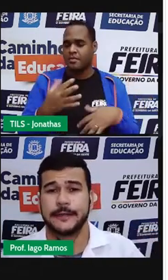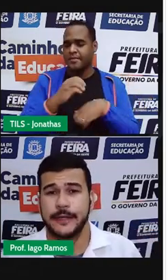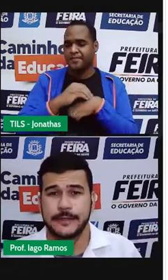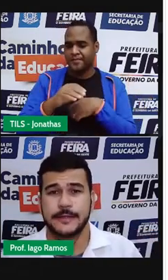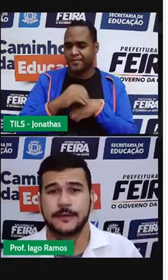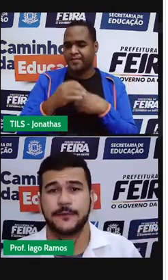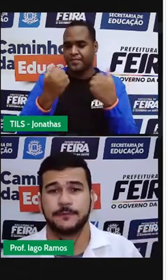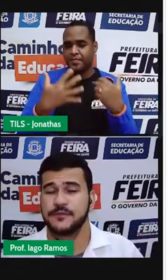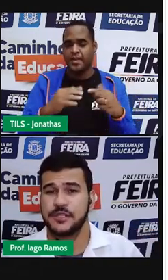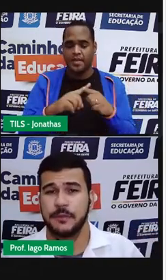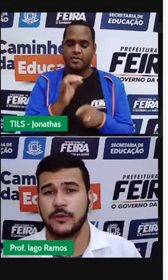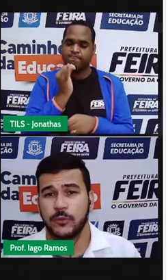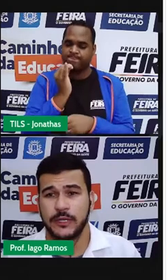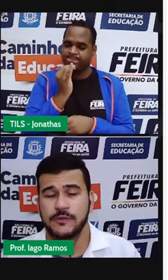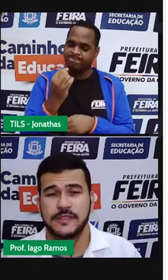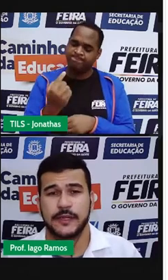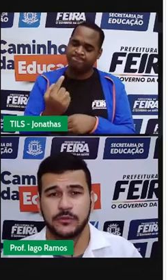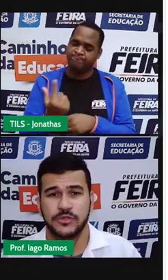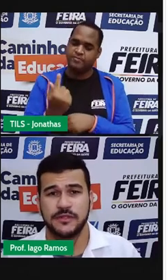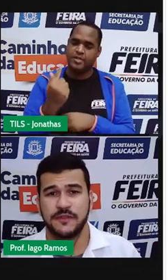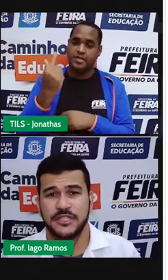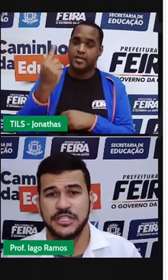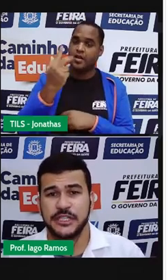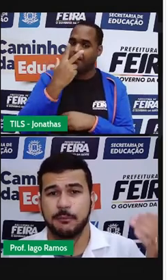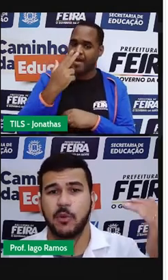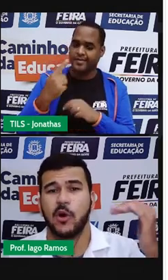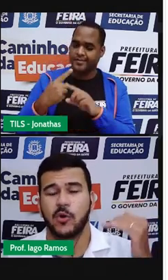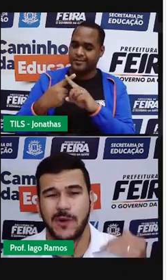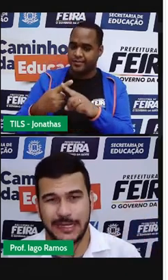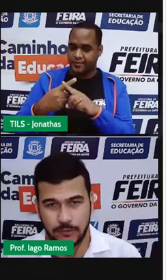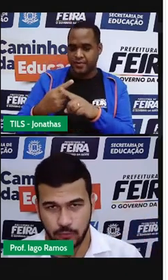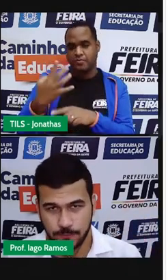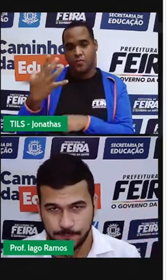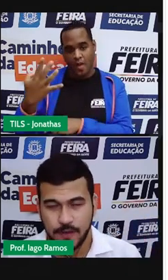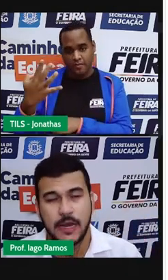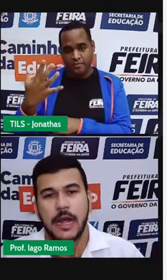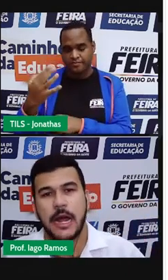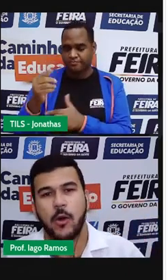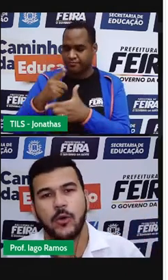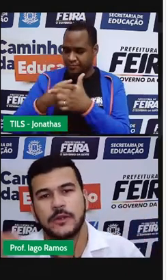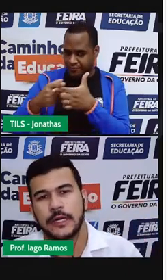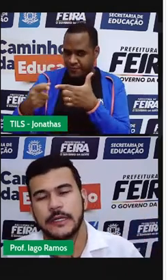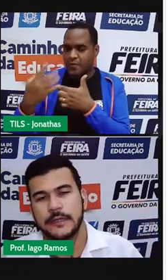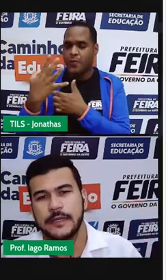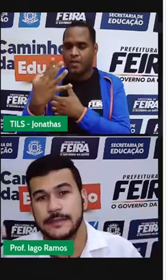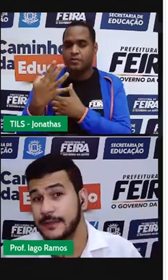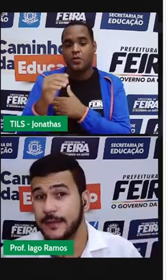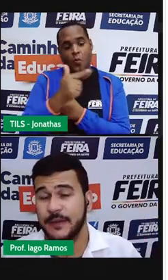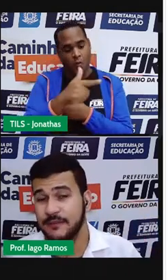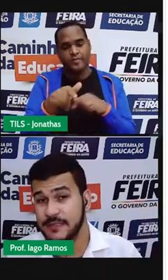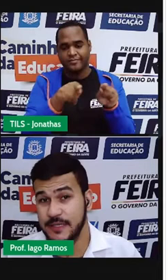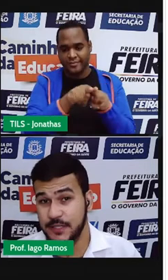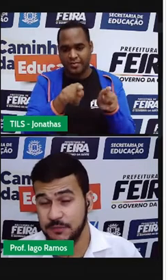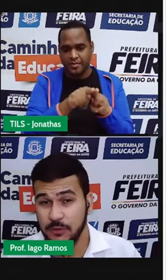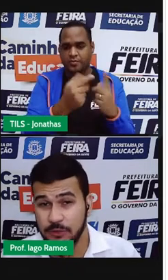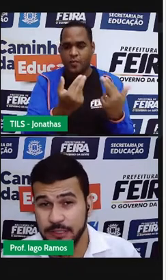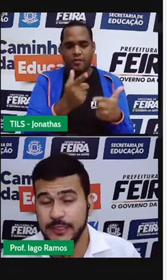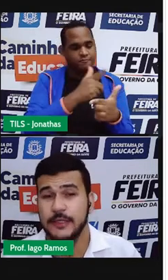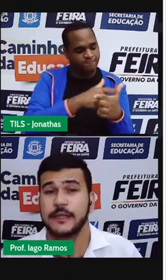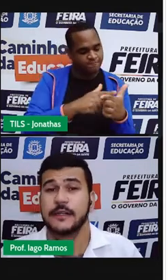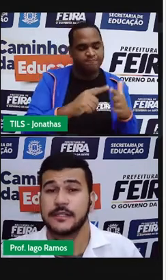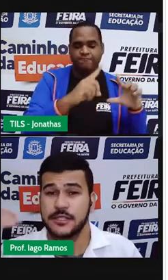grandeza diminuiu sendo dividida por quatro. A outra grandeza também vai ser